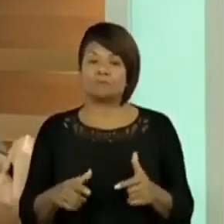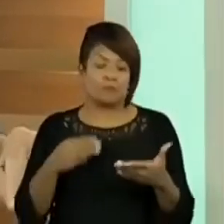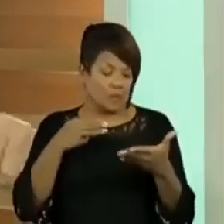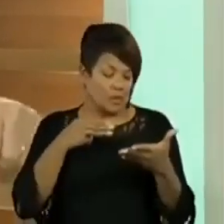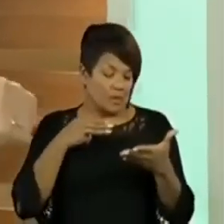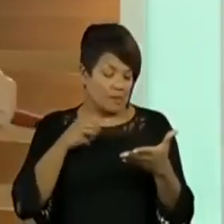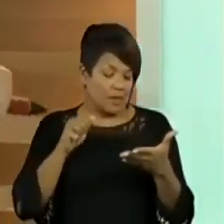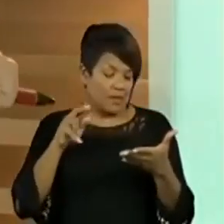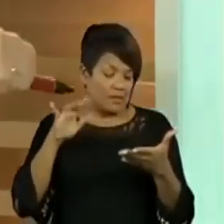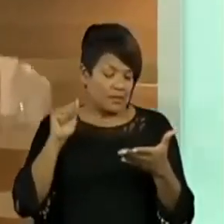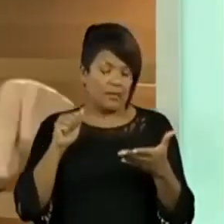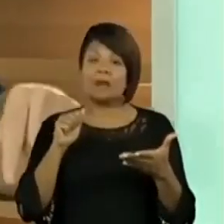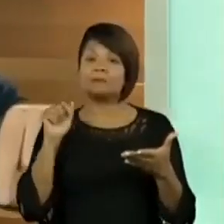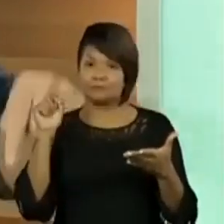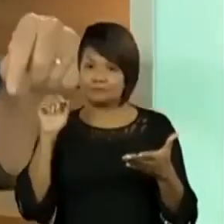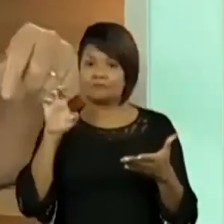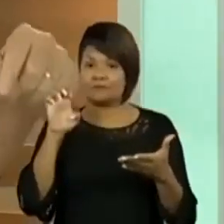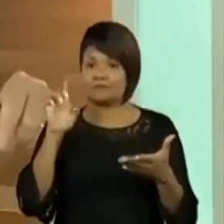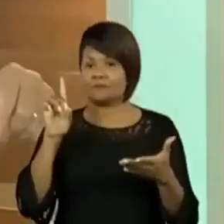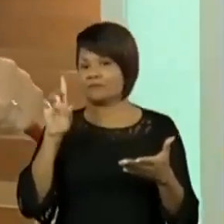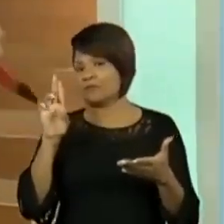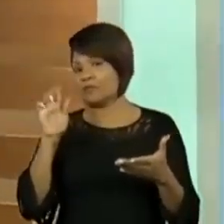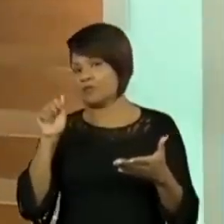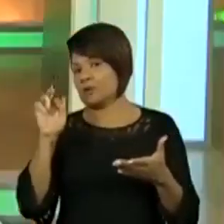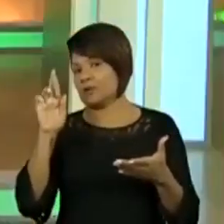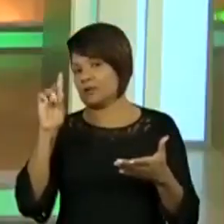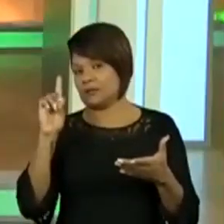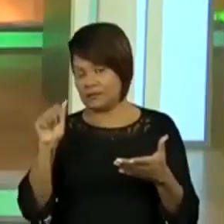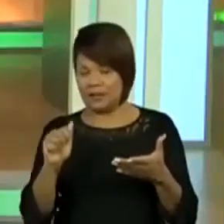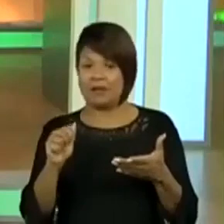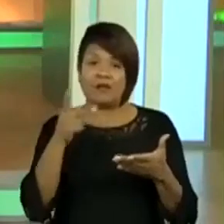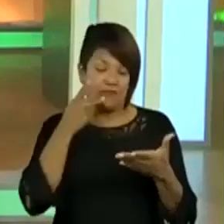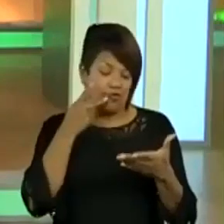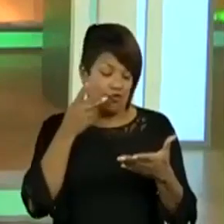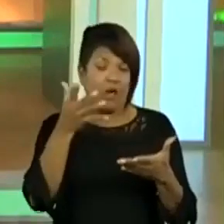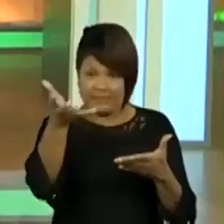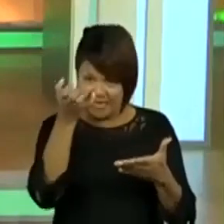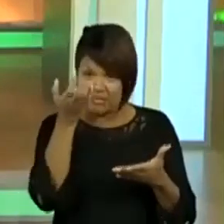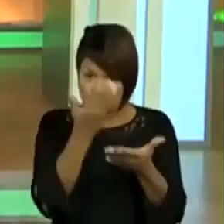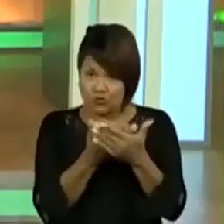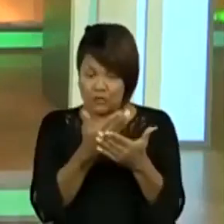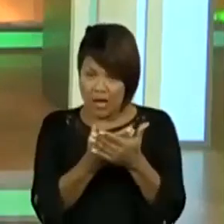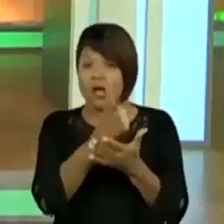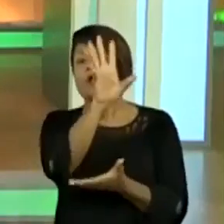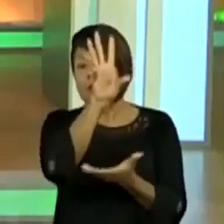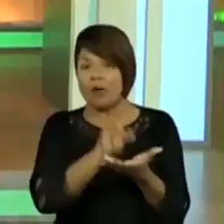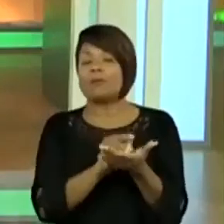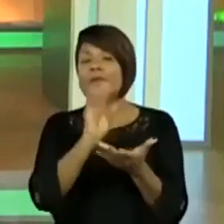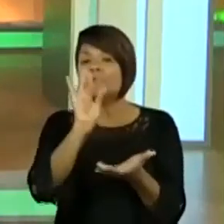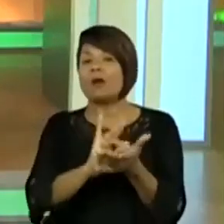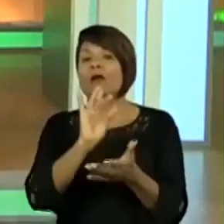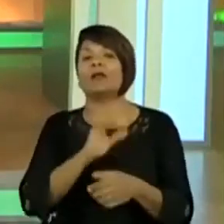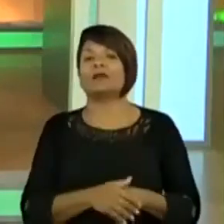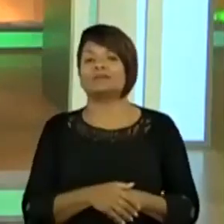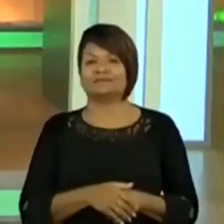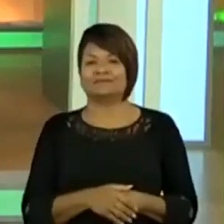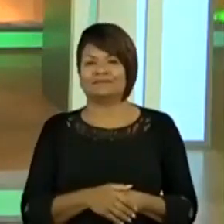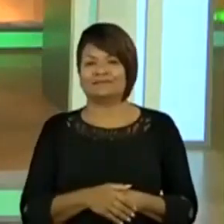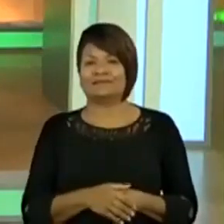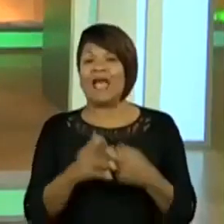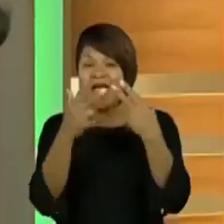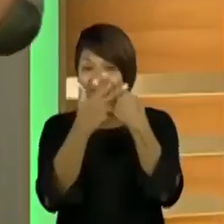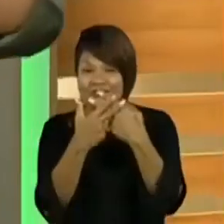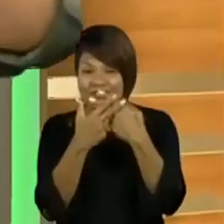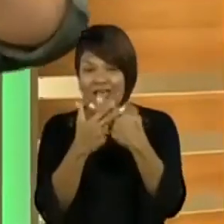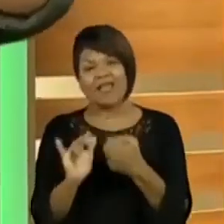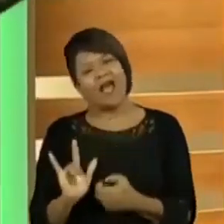Eduarda, ela já inverteu. Quem quer estudar, copia e cola. Gostei disso, Maria. Maria, hashtag I love you. Show,